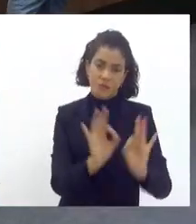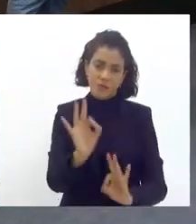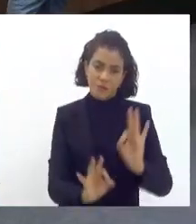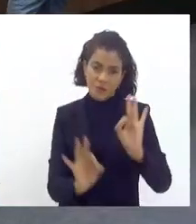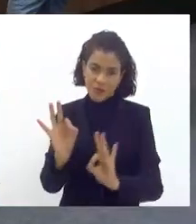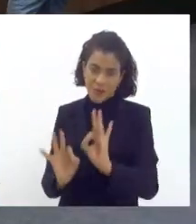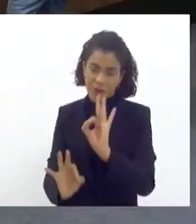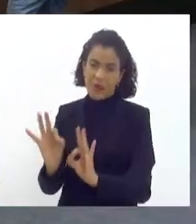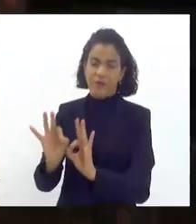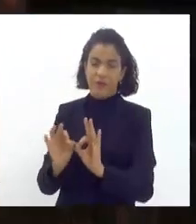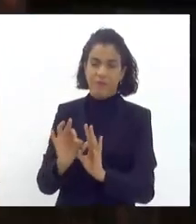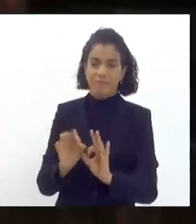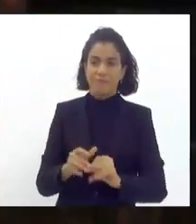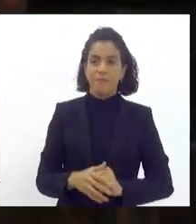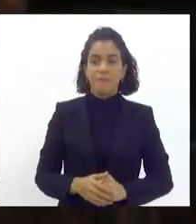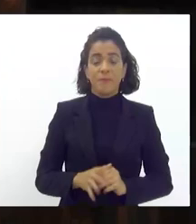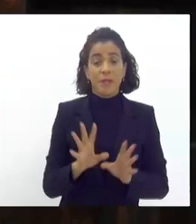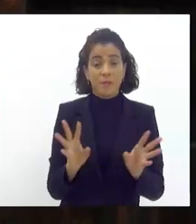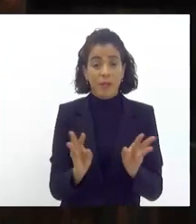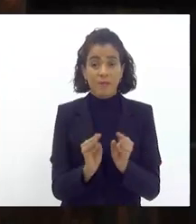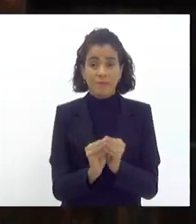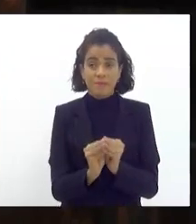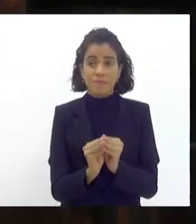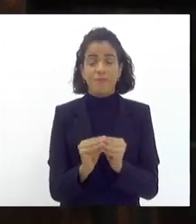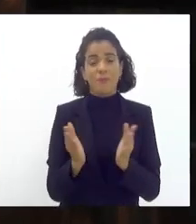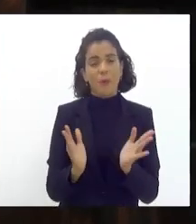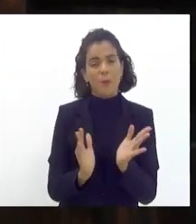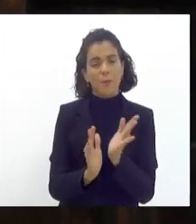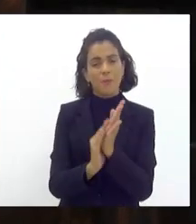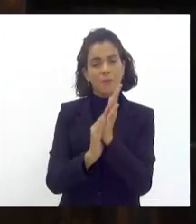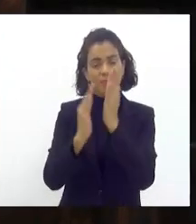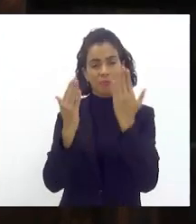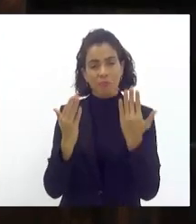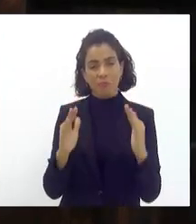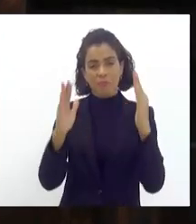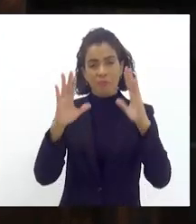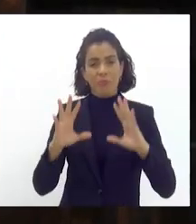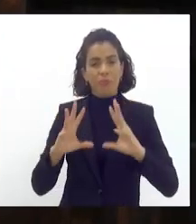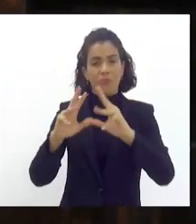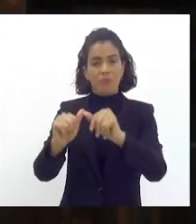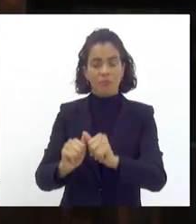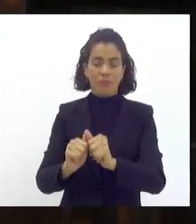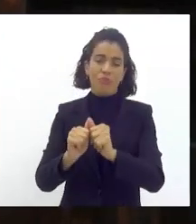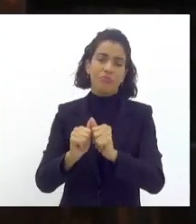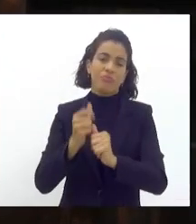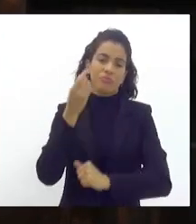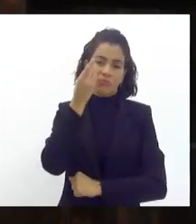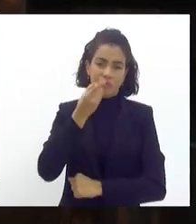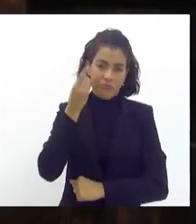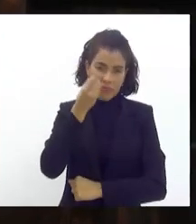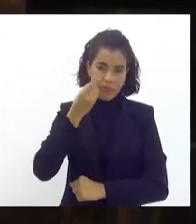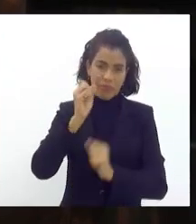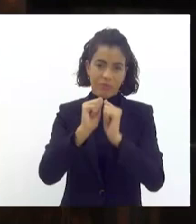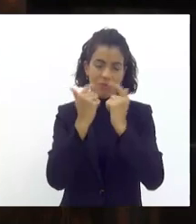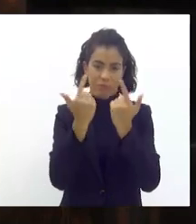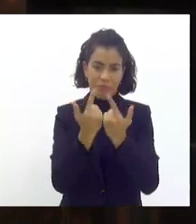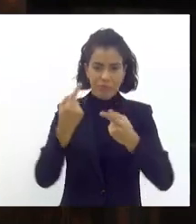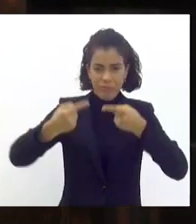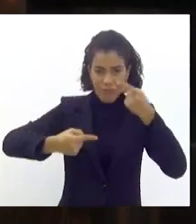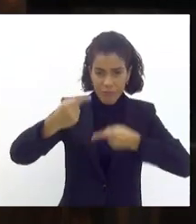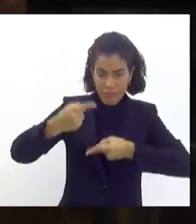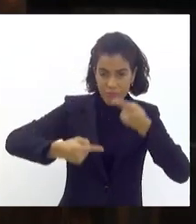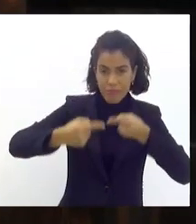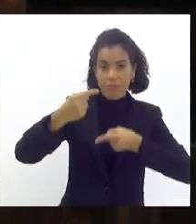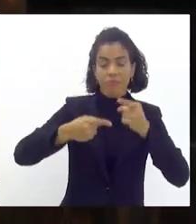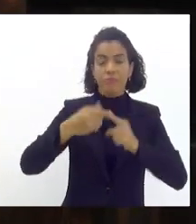as suas atividades para concluir aqui eu parabenizo toda a Assembleia Legislativa do estado do Rio de Janeiro pela discussão pelo debate